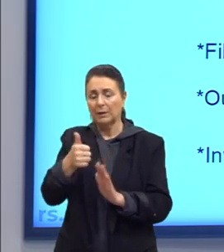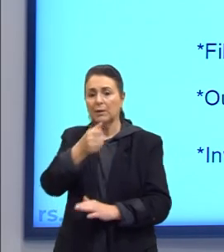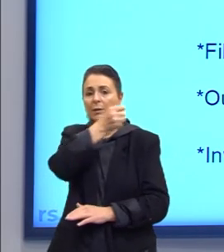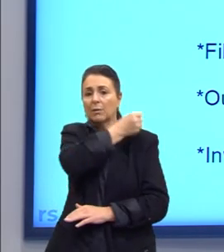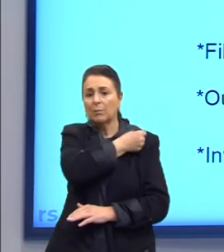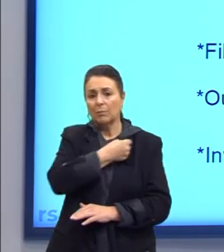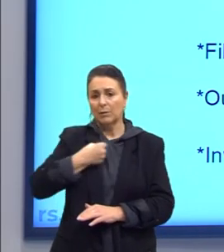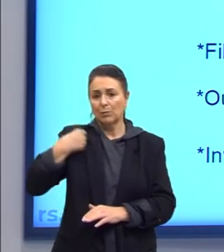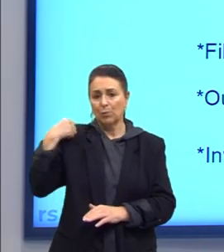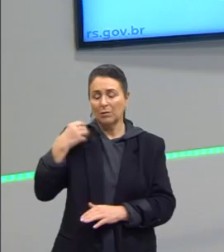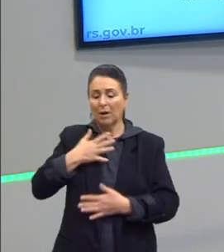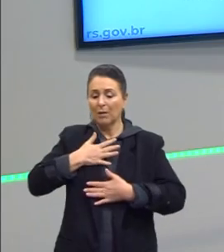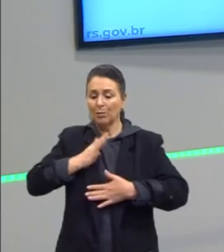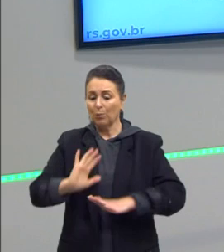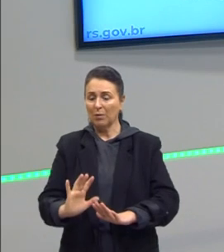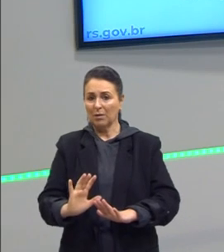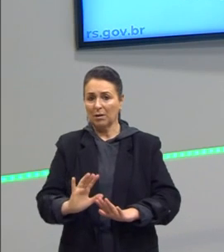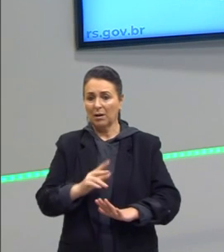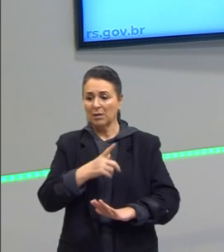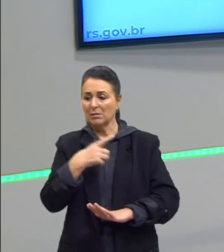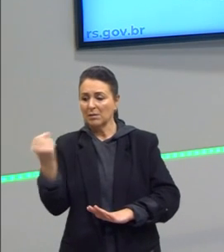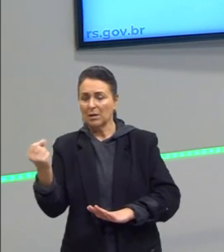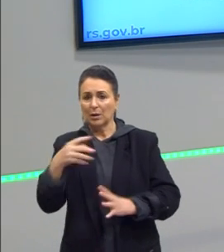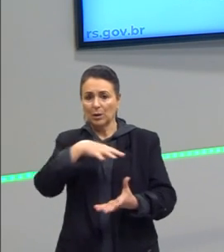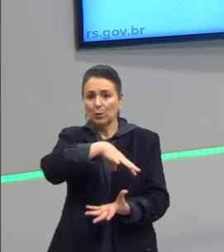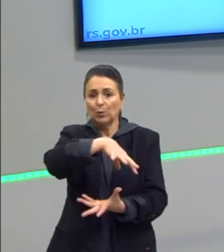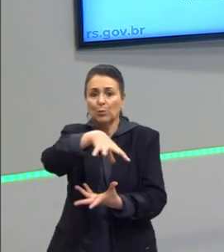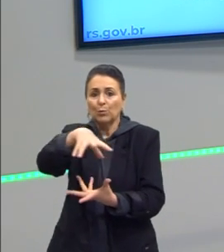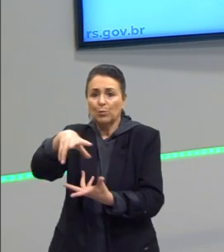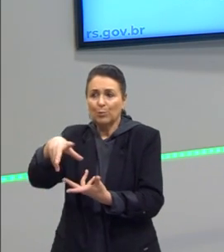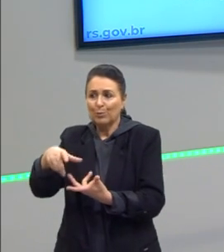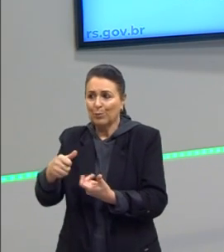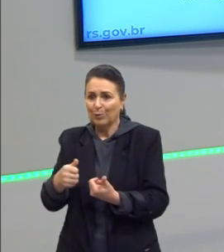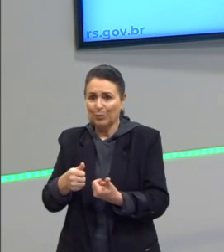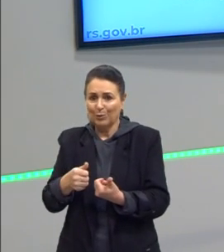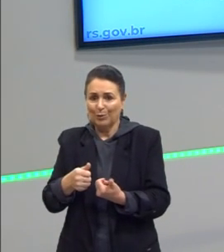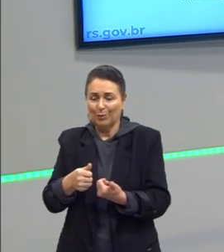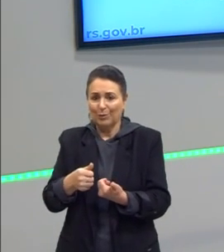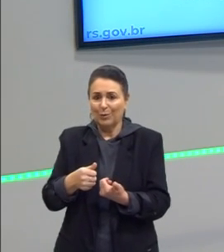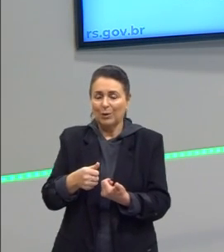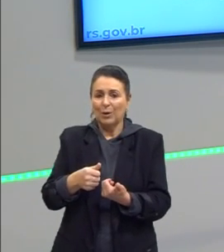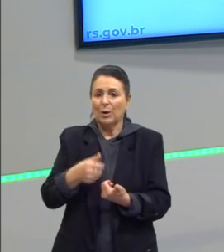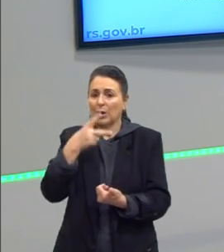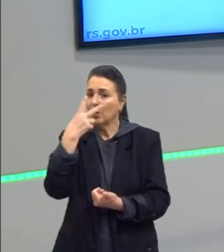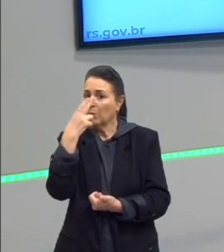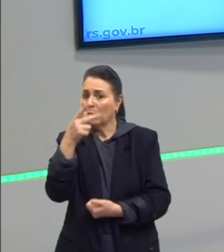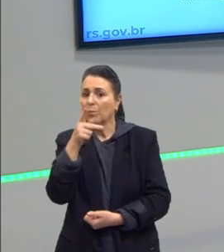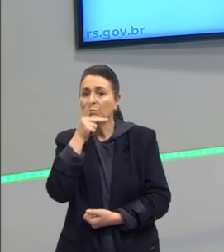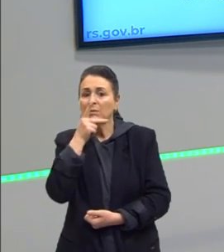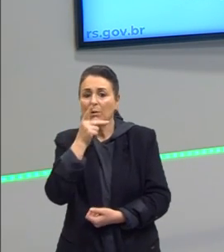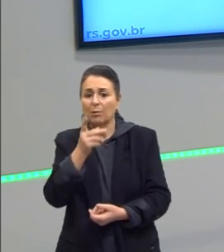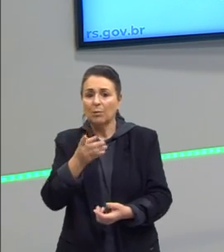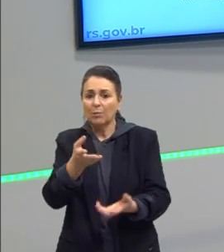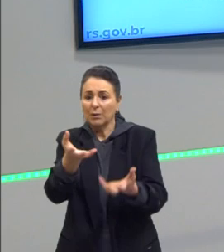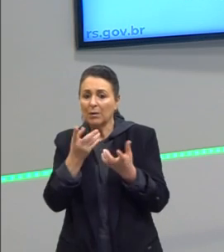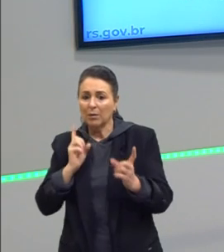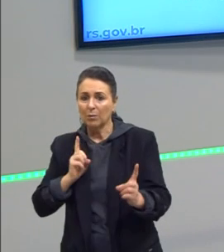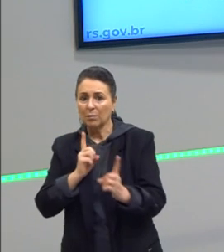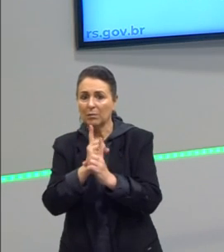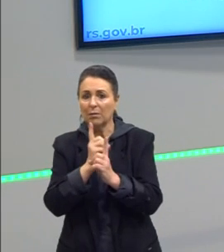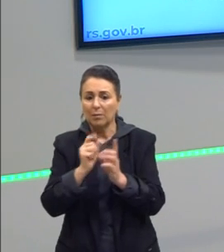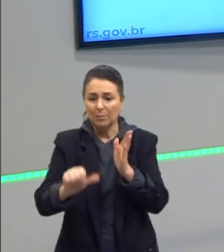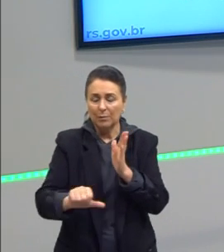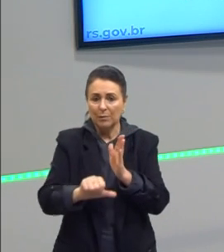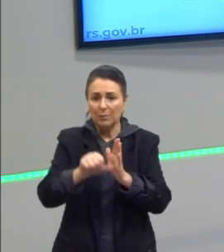ele não quer sair desse mundo como o Platão propôs. O Aristóteles quer encontrar a filosofia primeira,